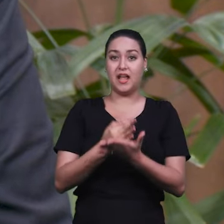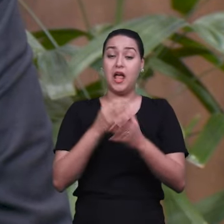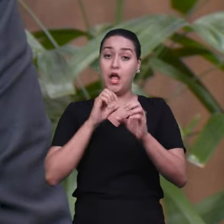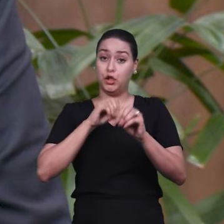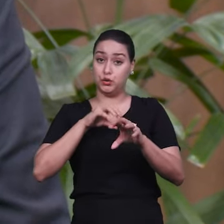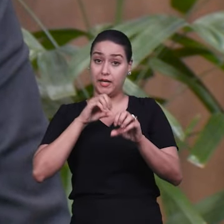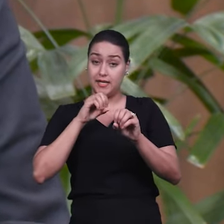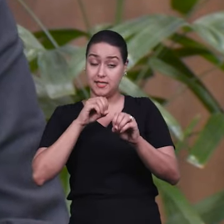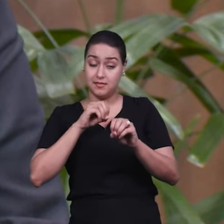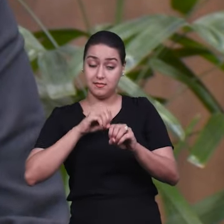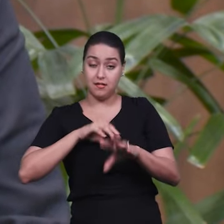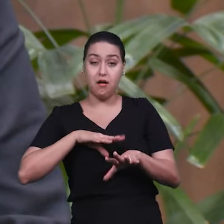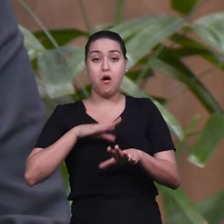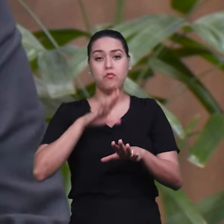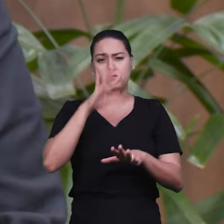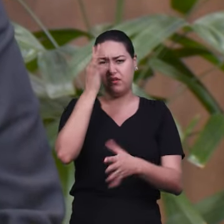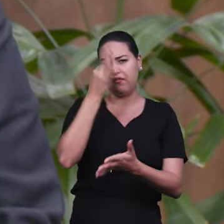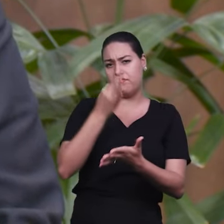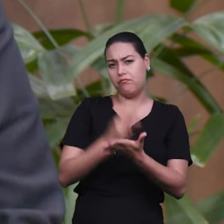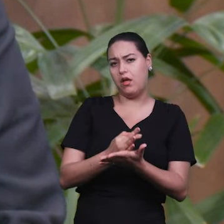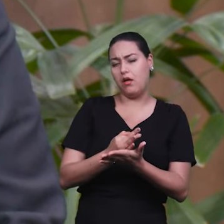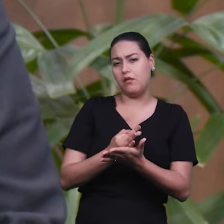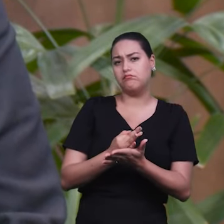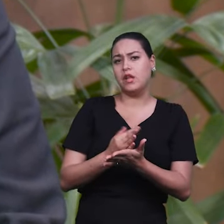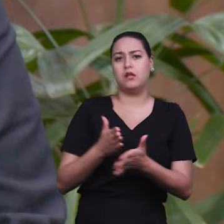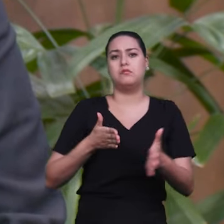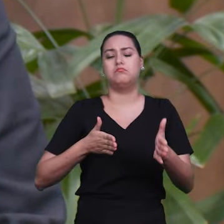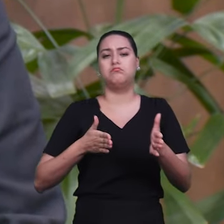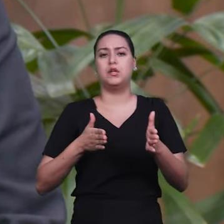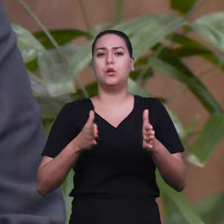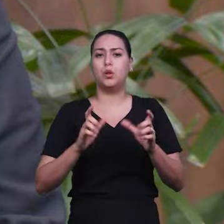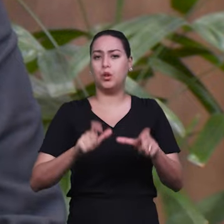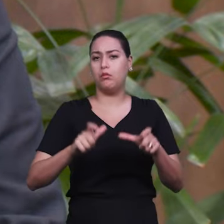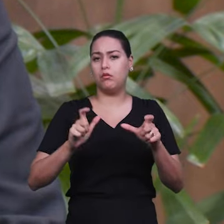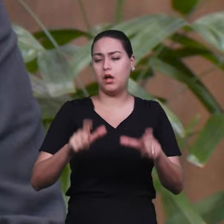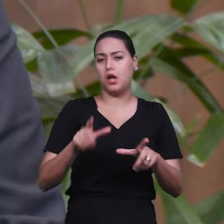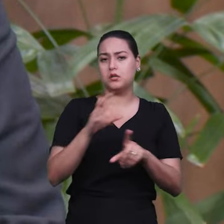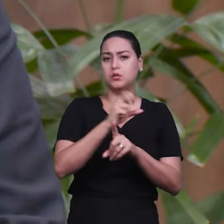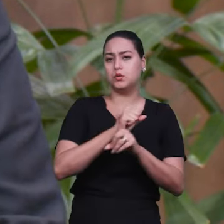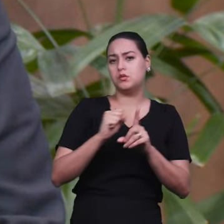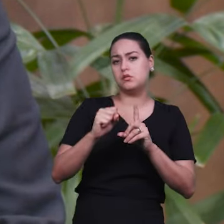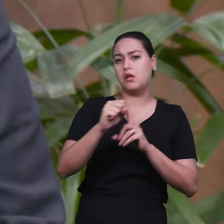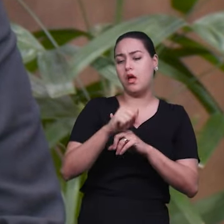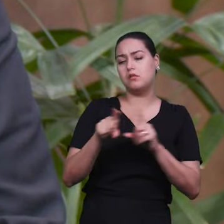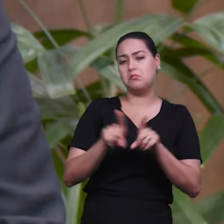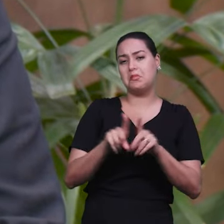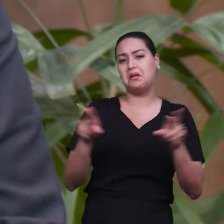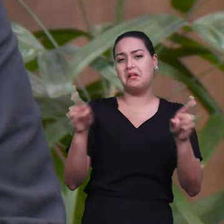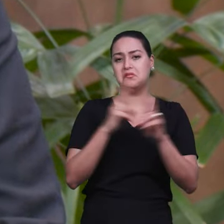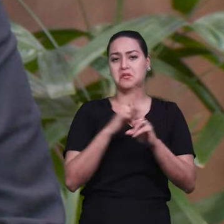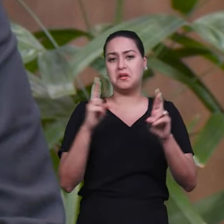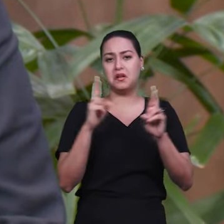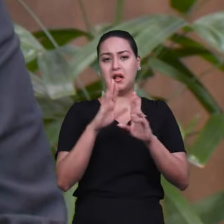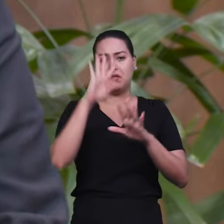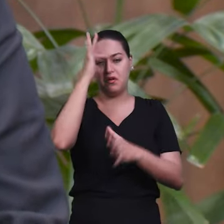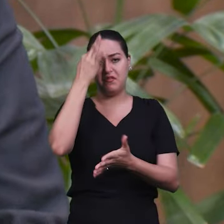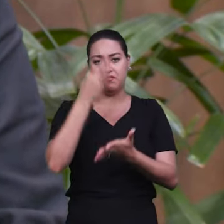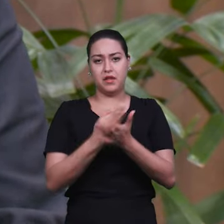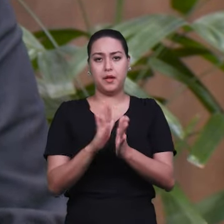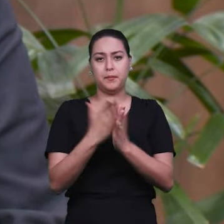ambientes sociais e relacionando a fé bíblica e cristã que nós vivemos.